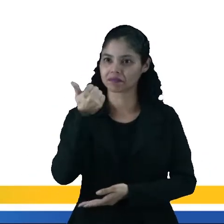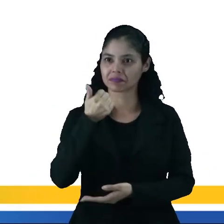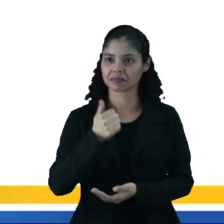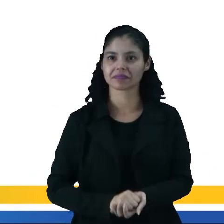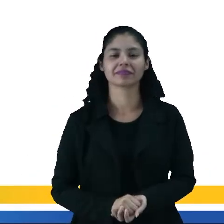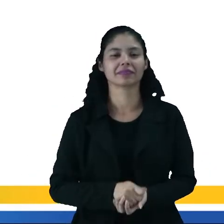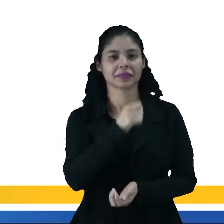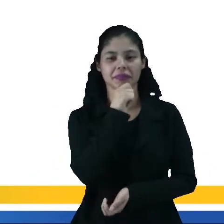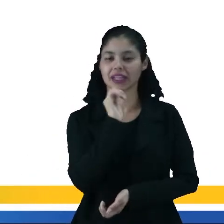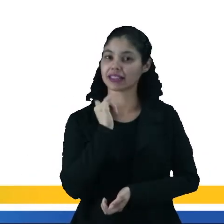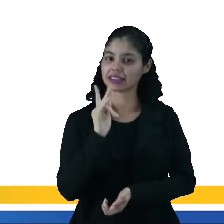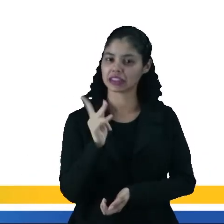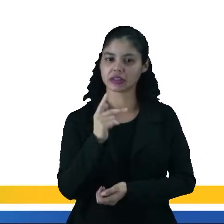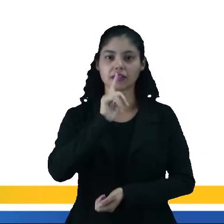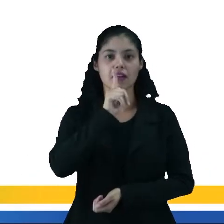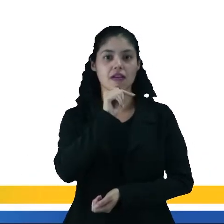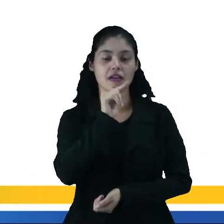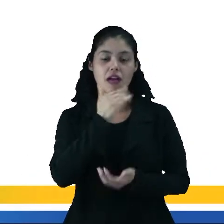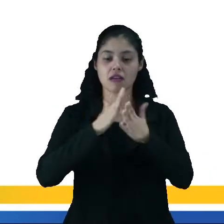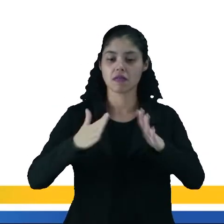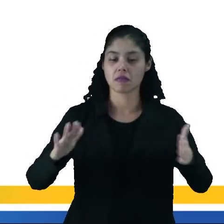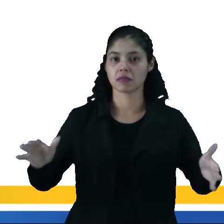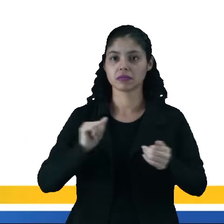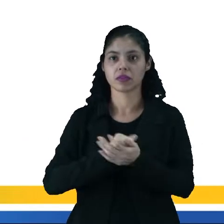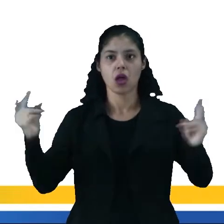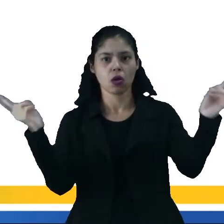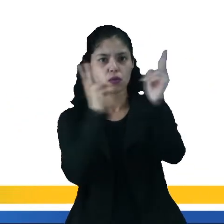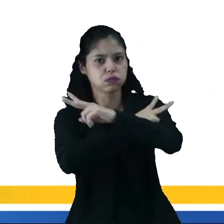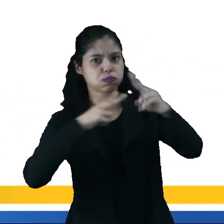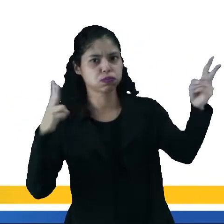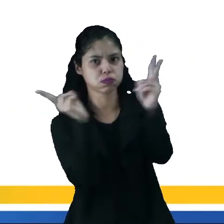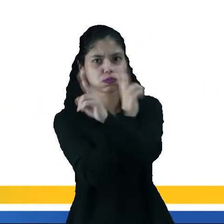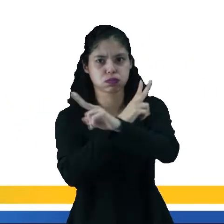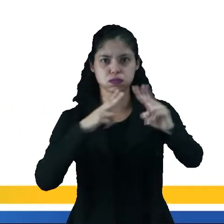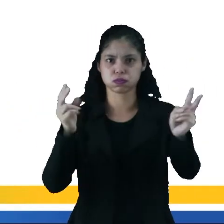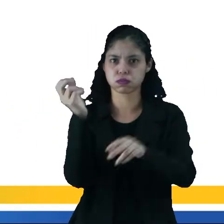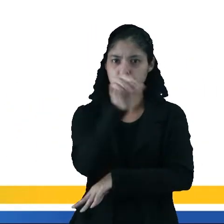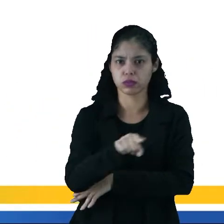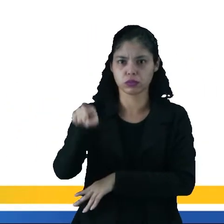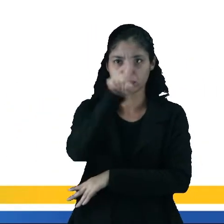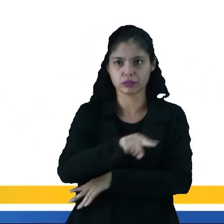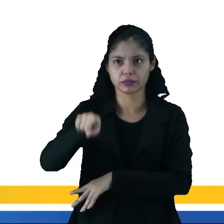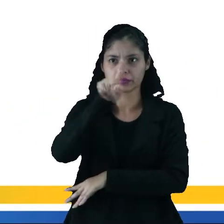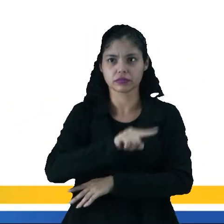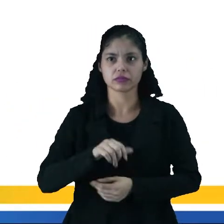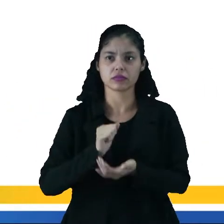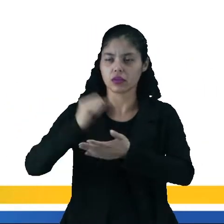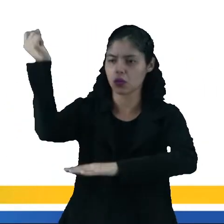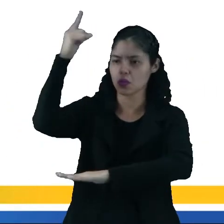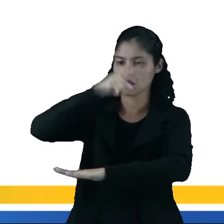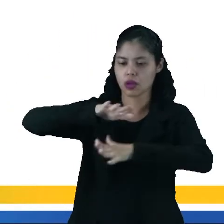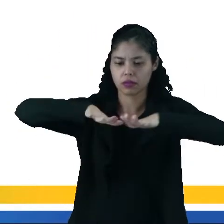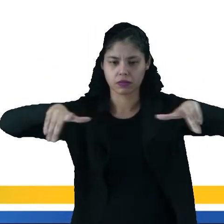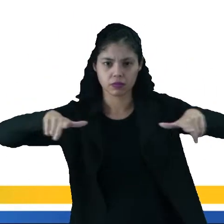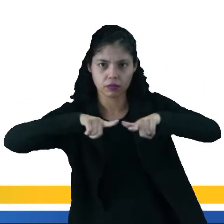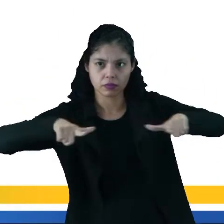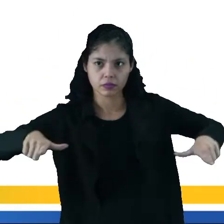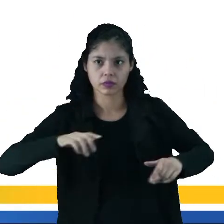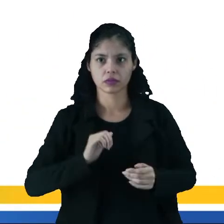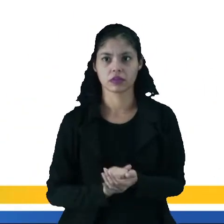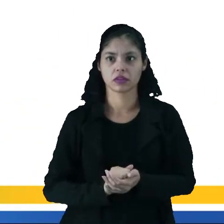temos a hidrelétrica, eólica dos ventos, a solar, a maremotriz, ondomotriz,